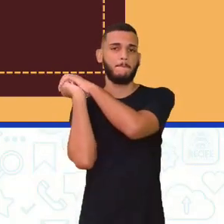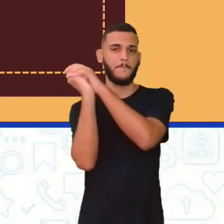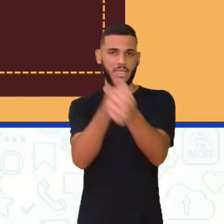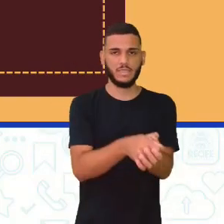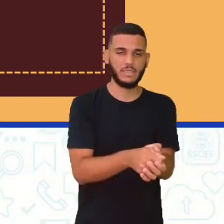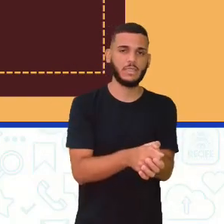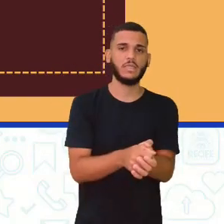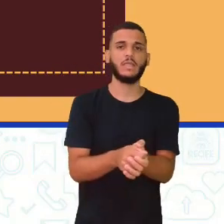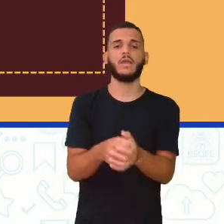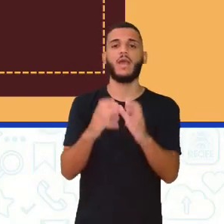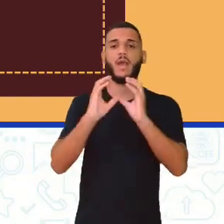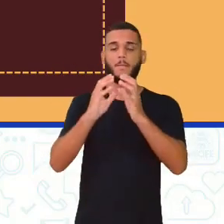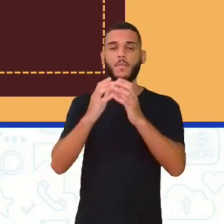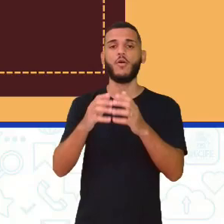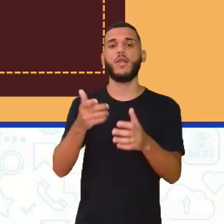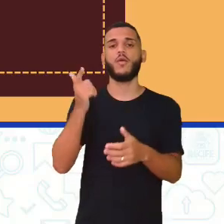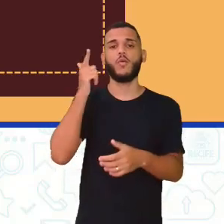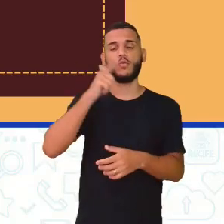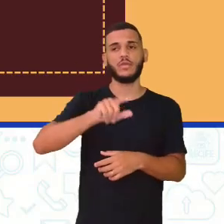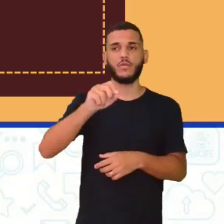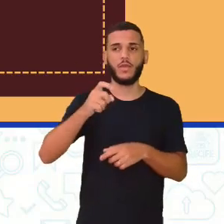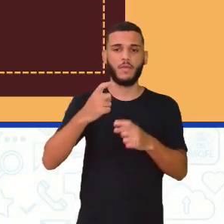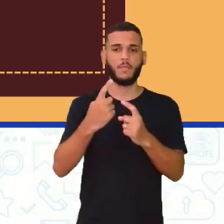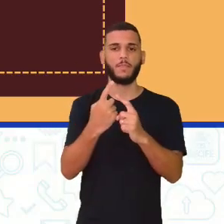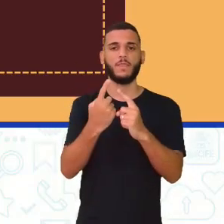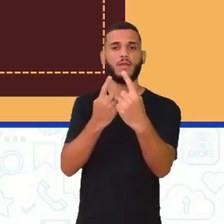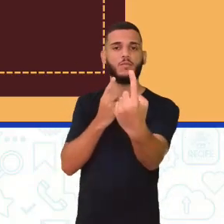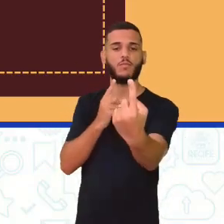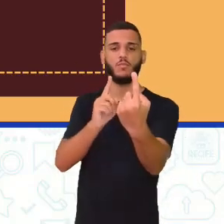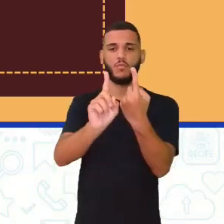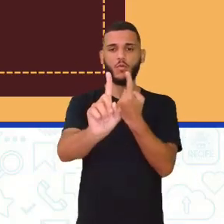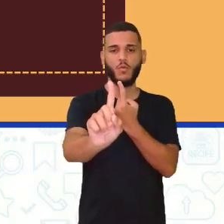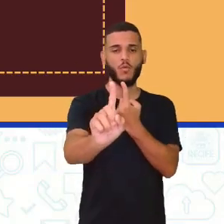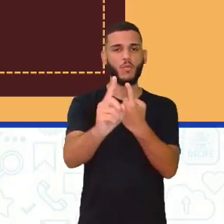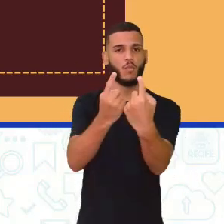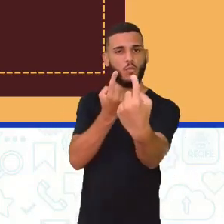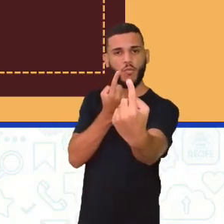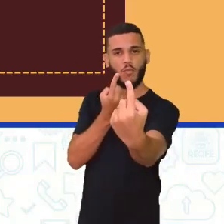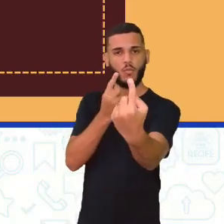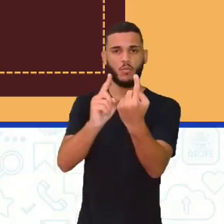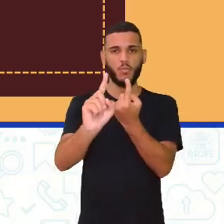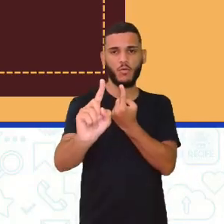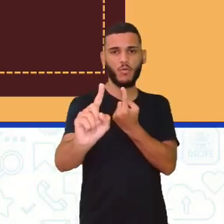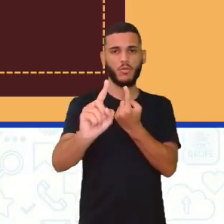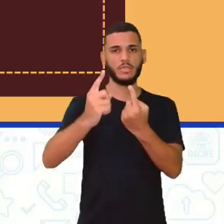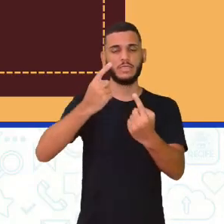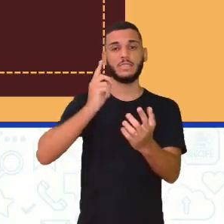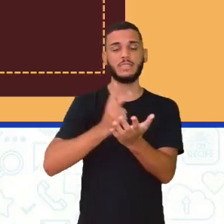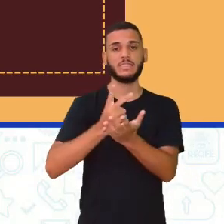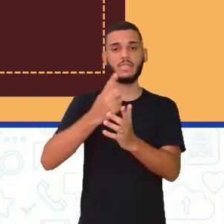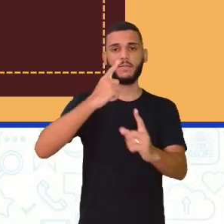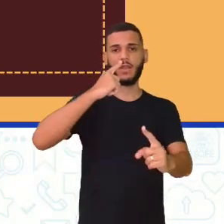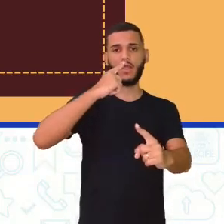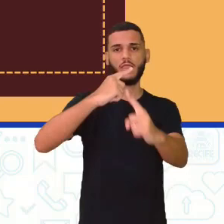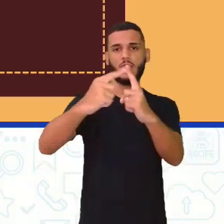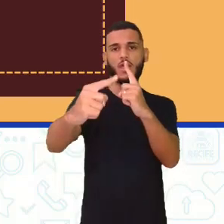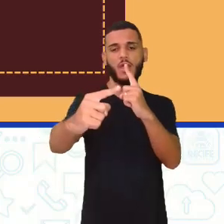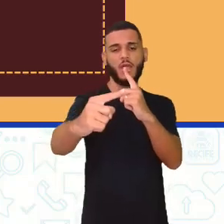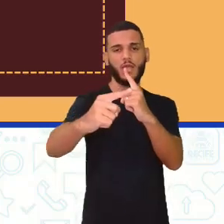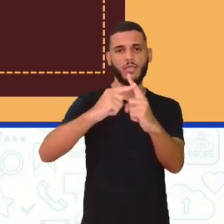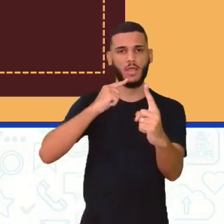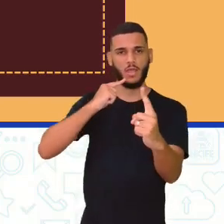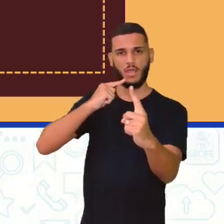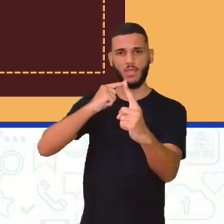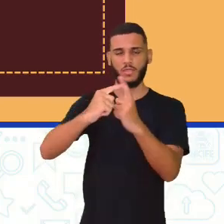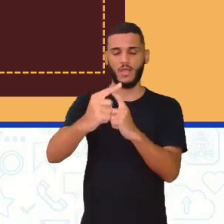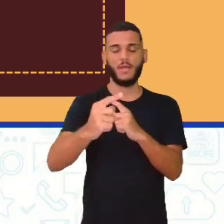eles fazem aí, ó, as corridas, né? De um lado para outro, batendo os tacos para marcar os pontos. Então, fica aí